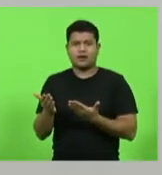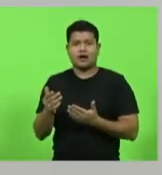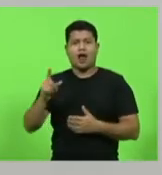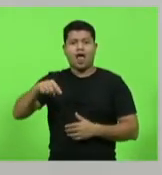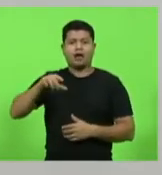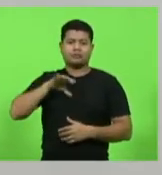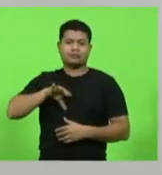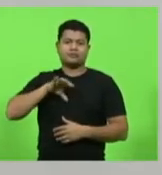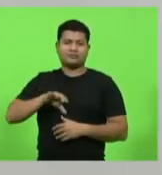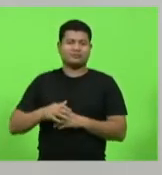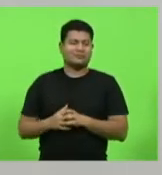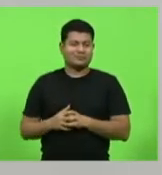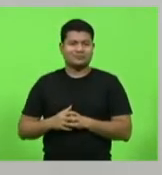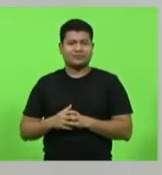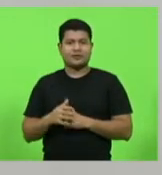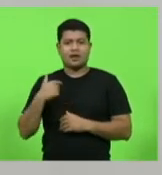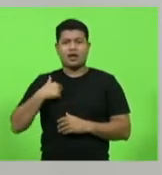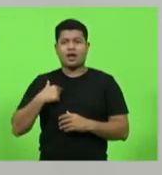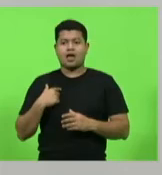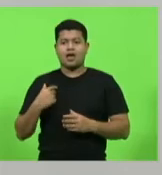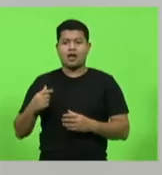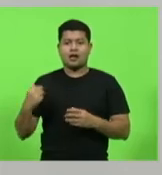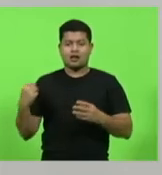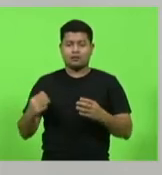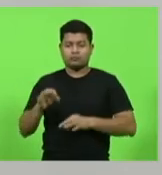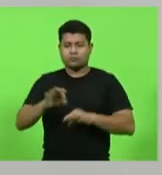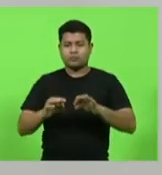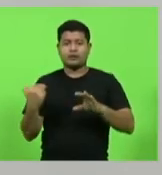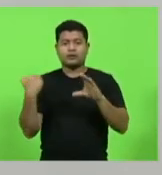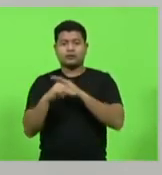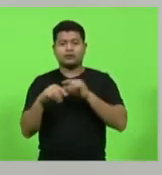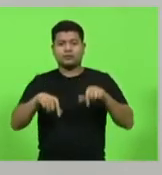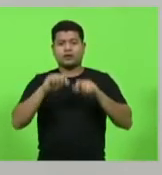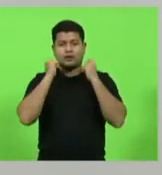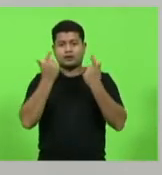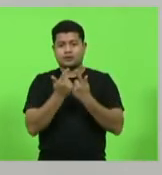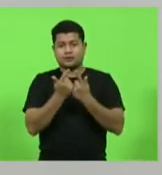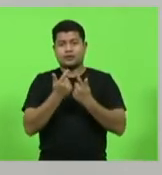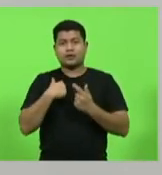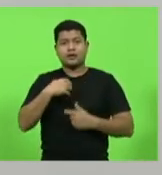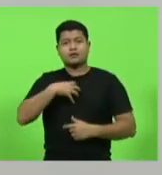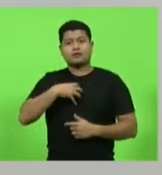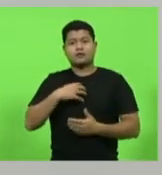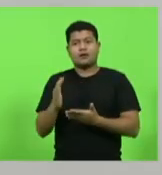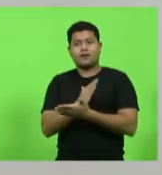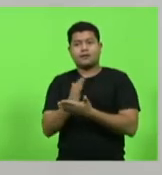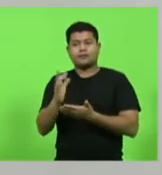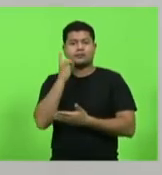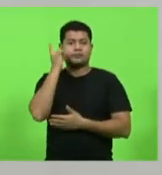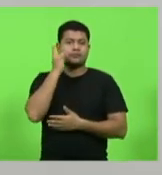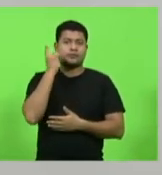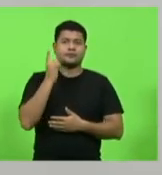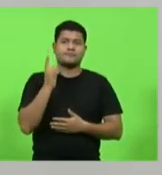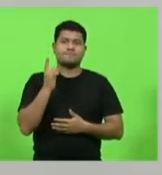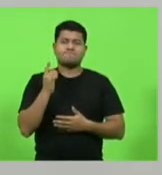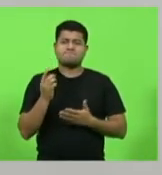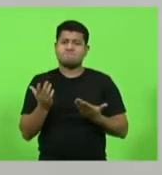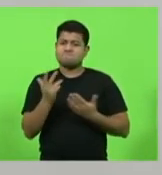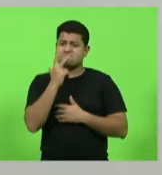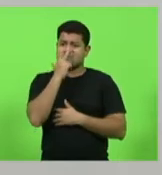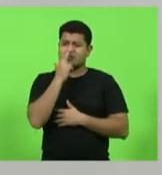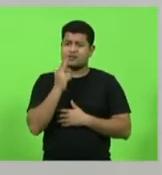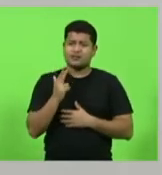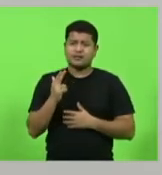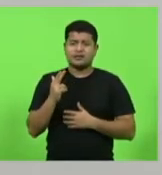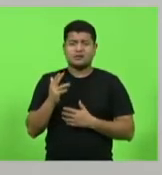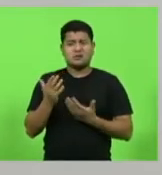Quando eu trouxe esse projeto para casa pela primeira vez, eu senti nos senhores deputados que alguns esboçaram um